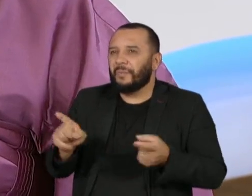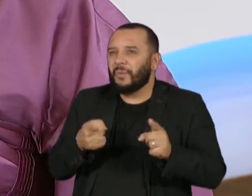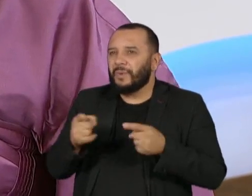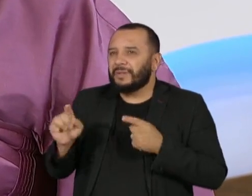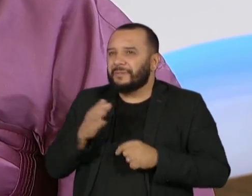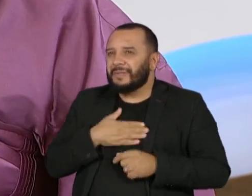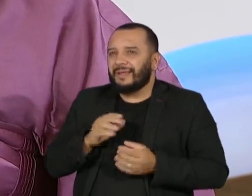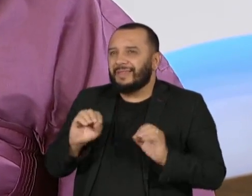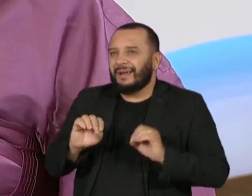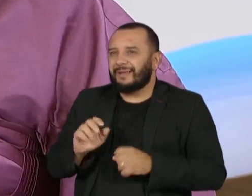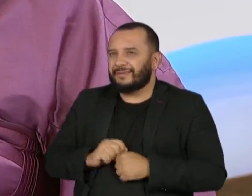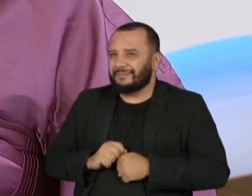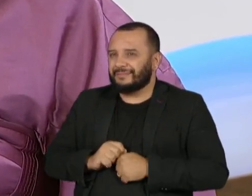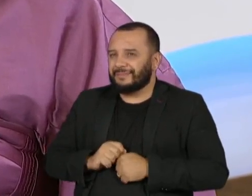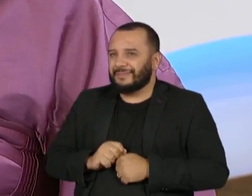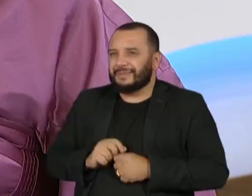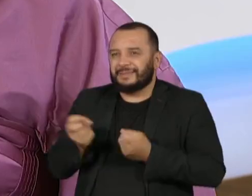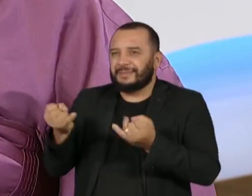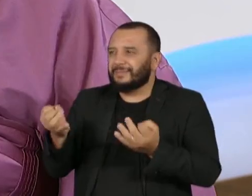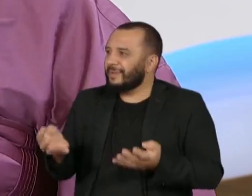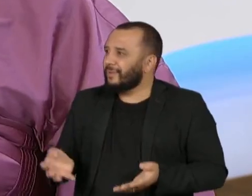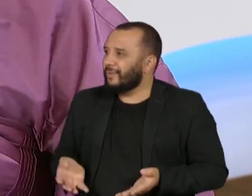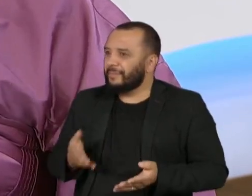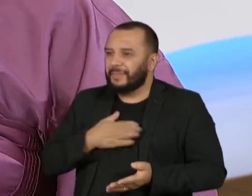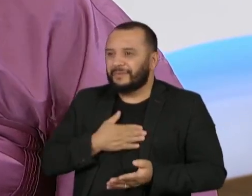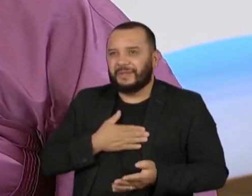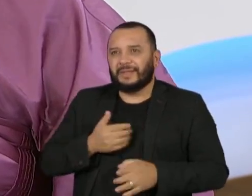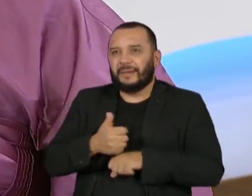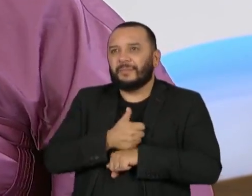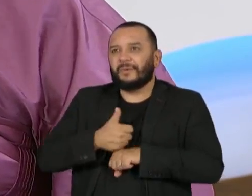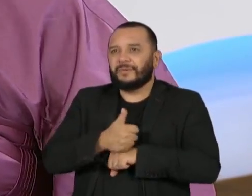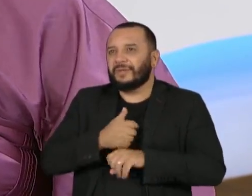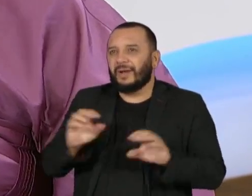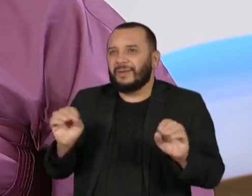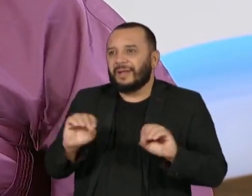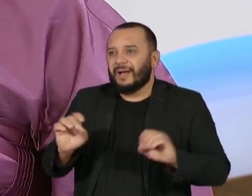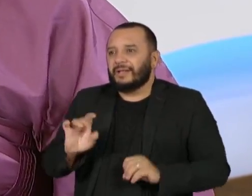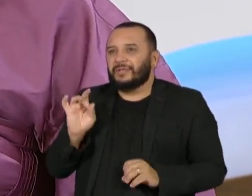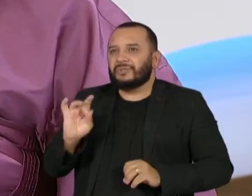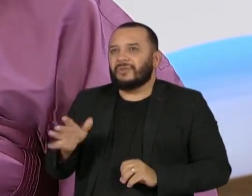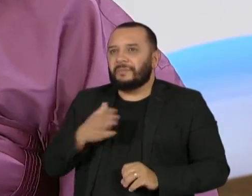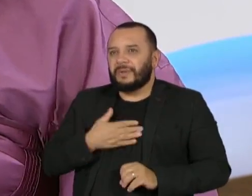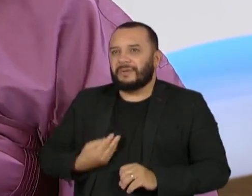mais atenta aonde eu queria estar para ver se assim eu sofri um pouco menos de violência.